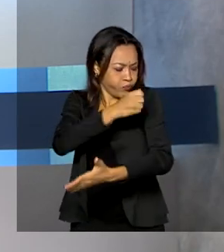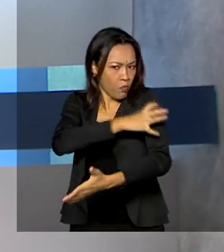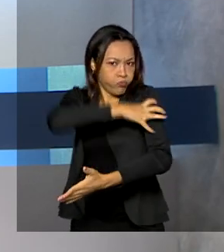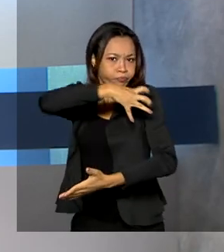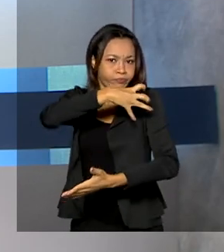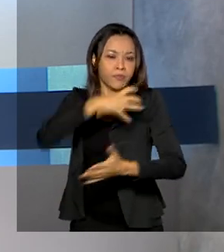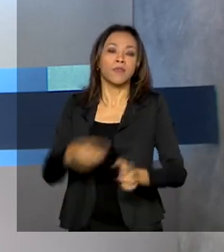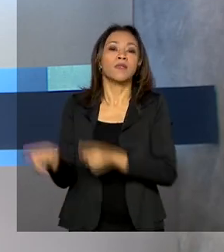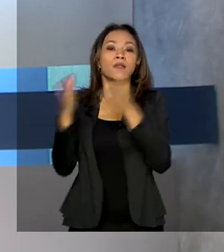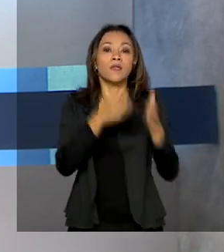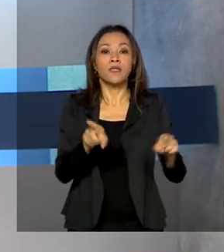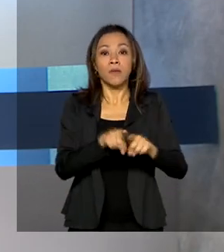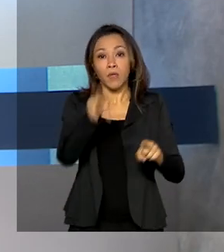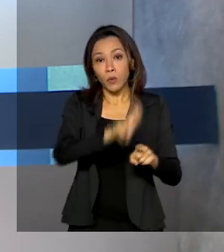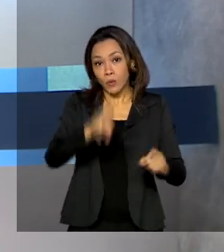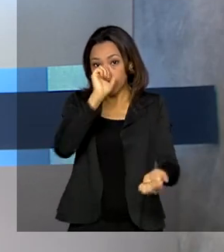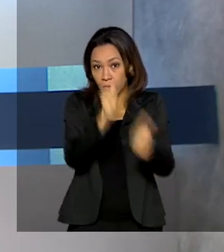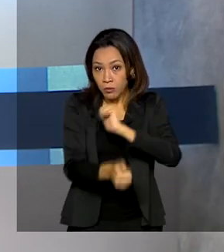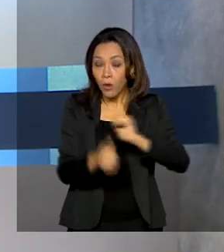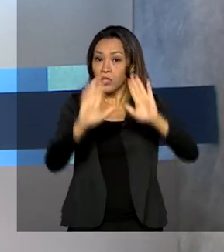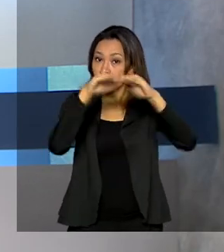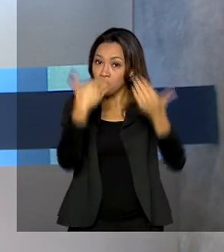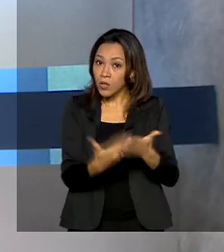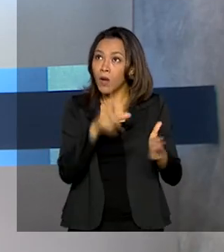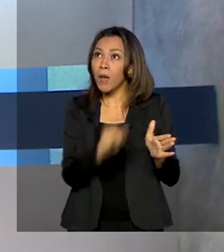escolares por meio de todas as modalidades do futebol.